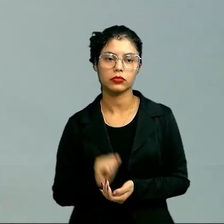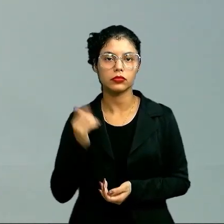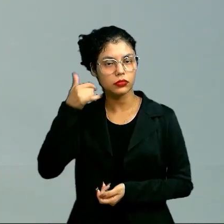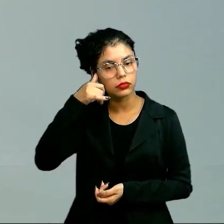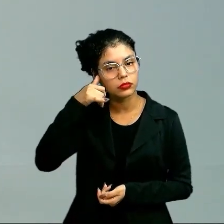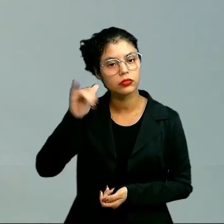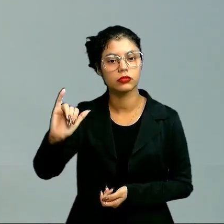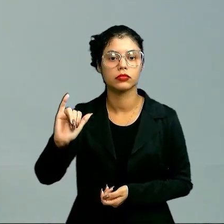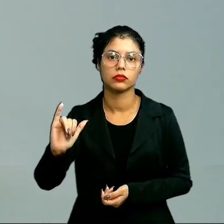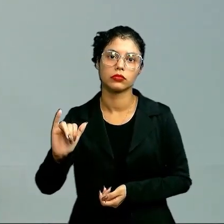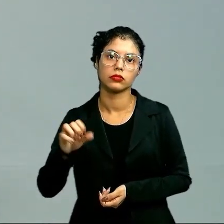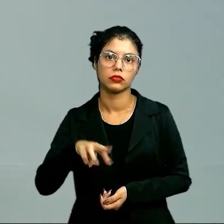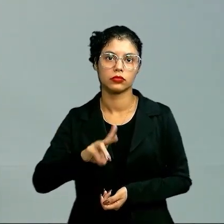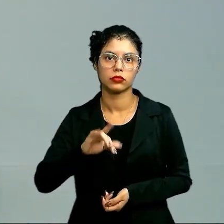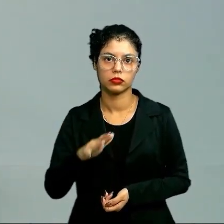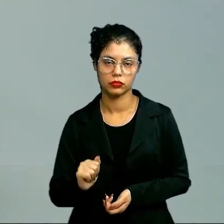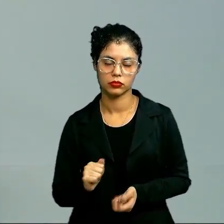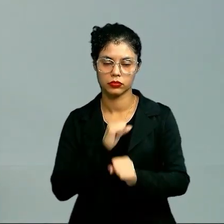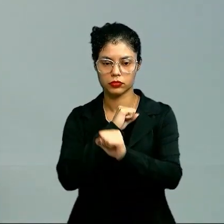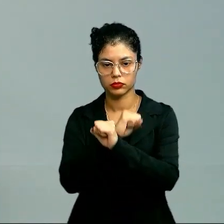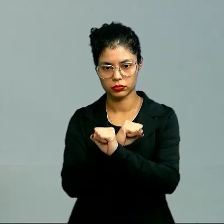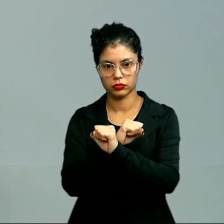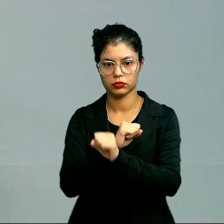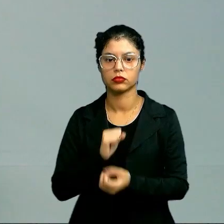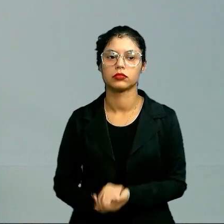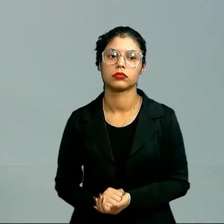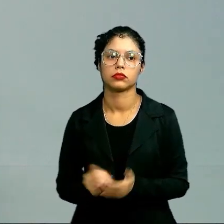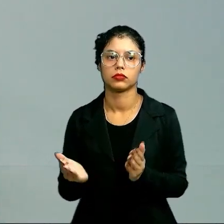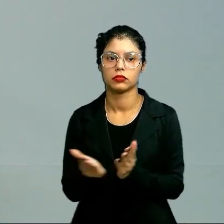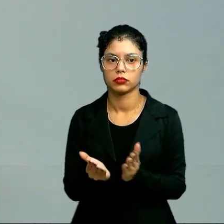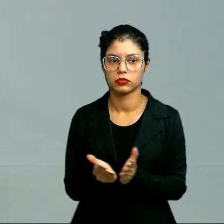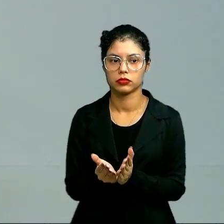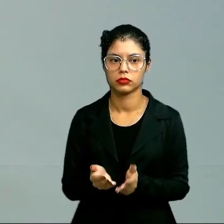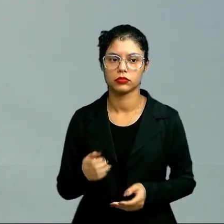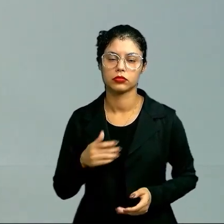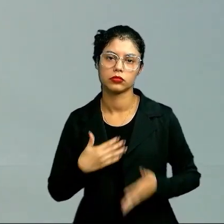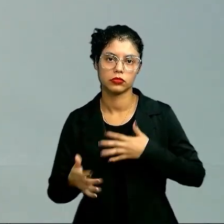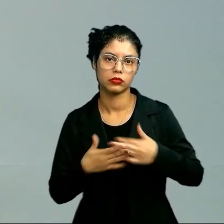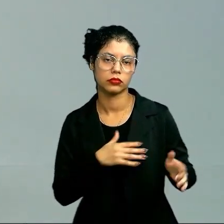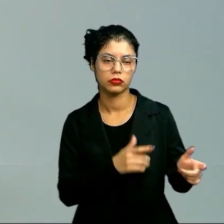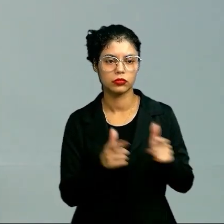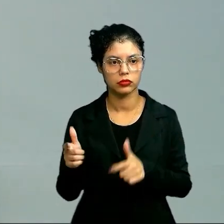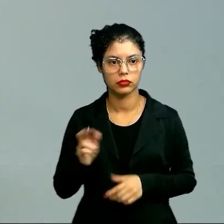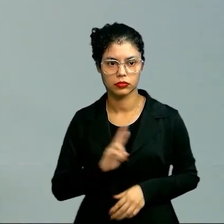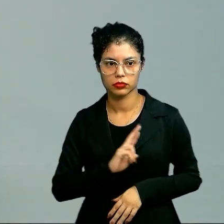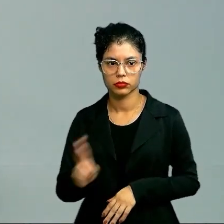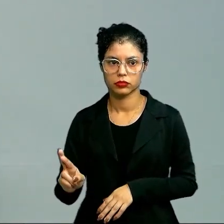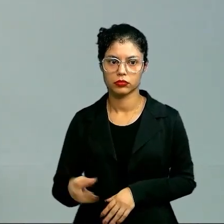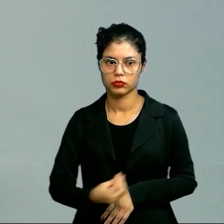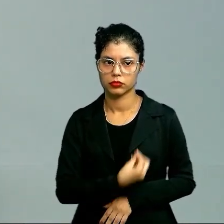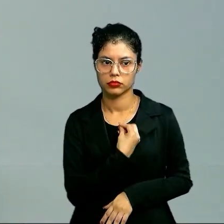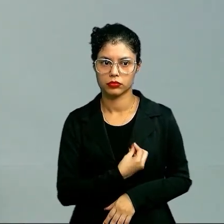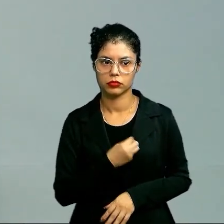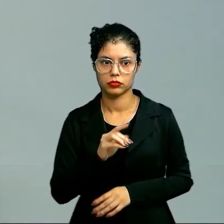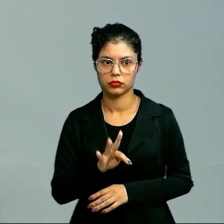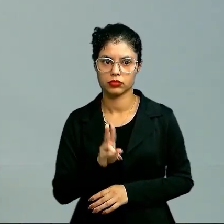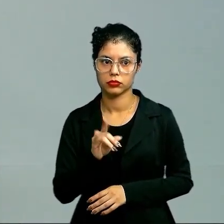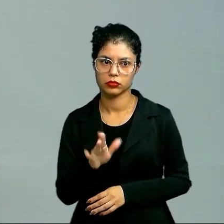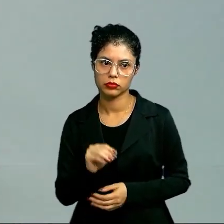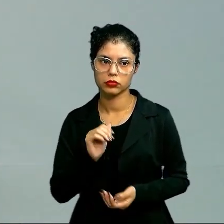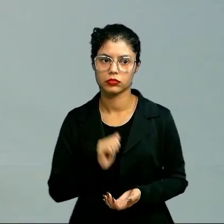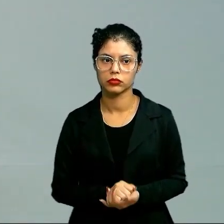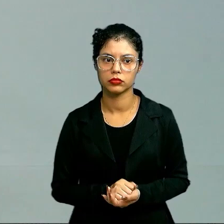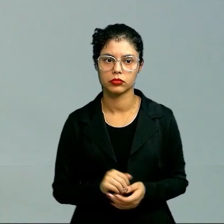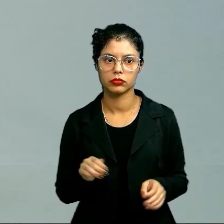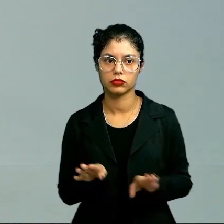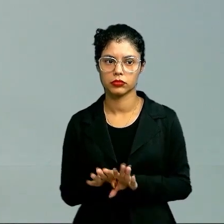a moral de escravo, ele evita a moral cristã, ele evita a moral de qualquer religião, e ele vive de forma autônoma. Viver de